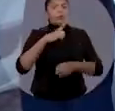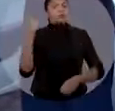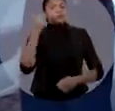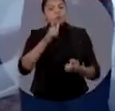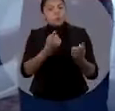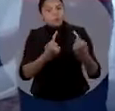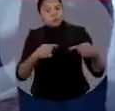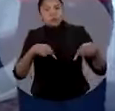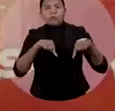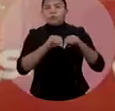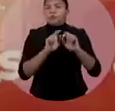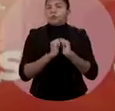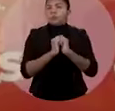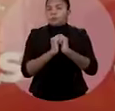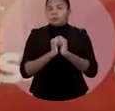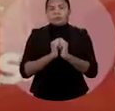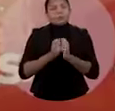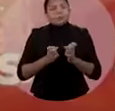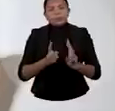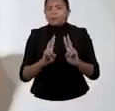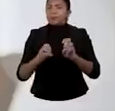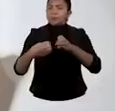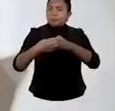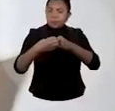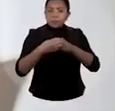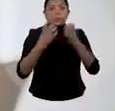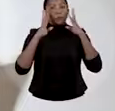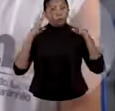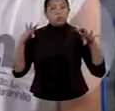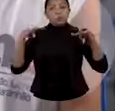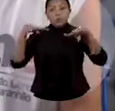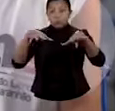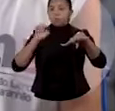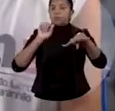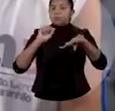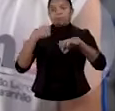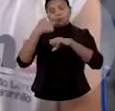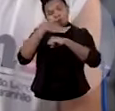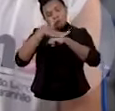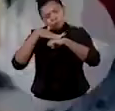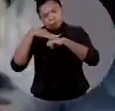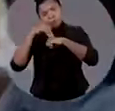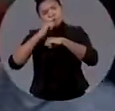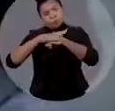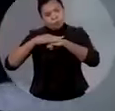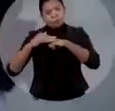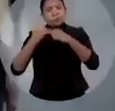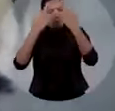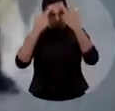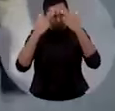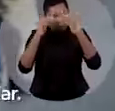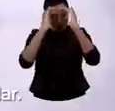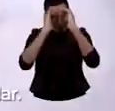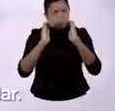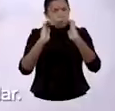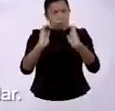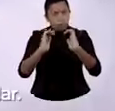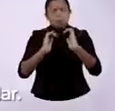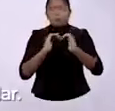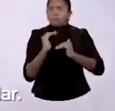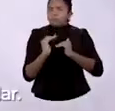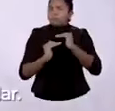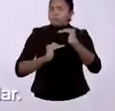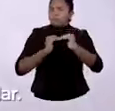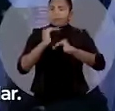chegamos juntos, cada vez mais perto, com atenção, com carinho, com respeito. E aos